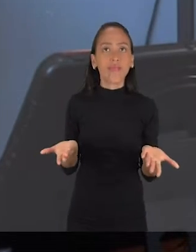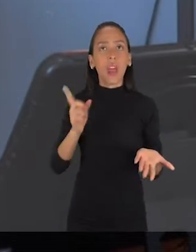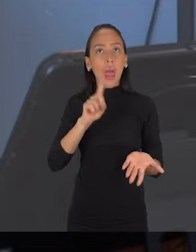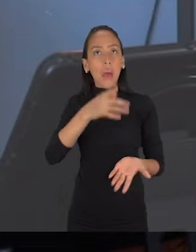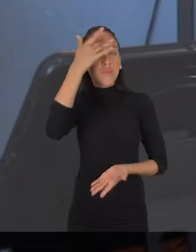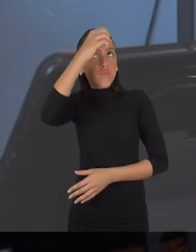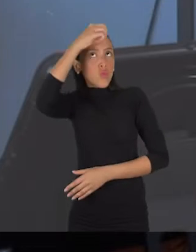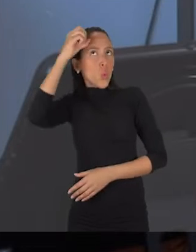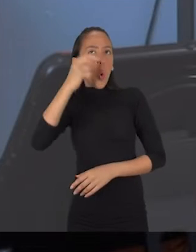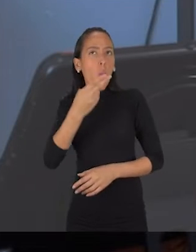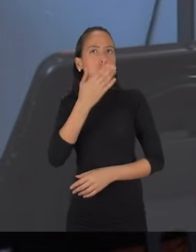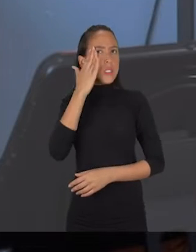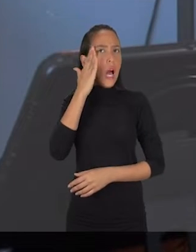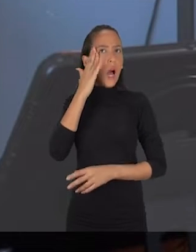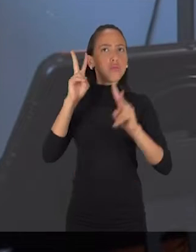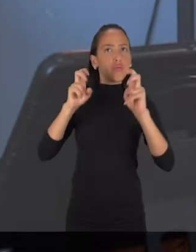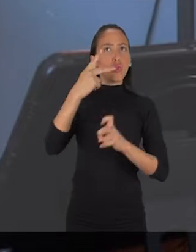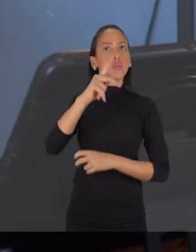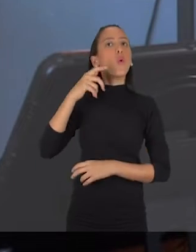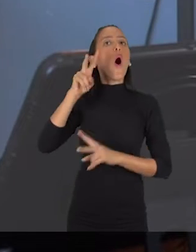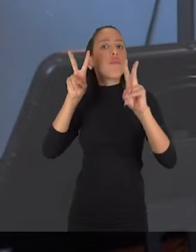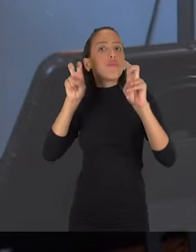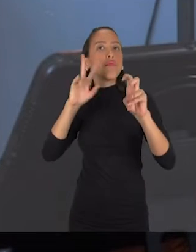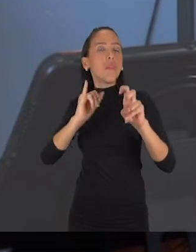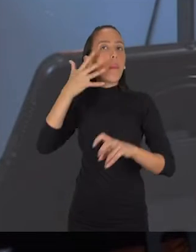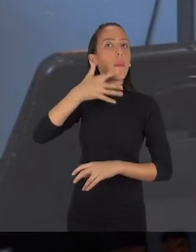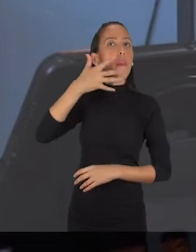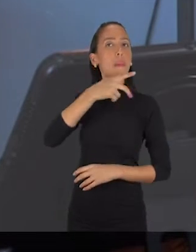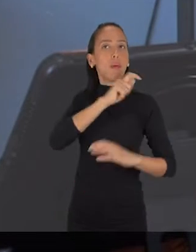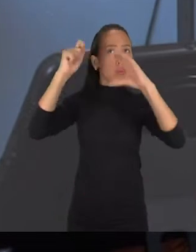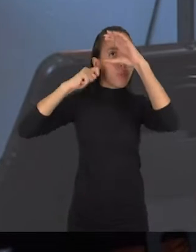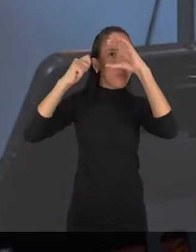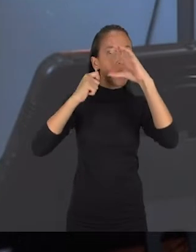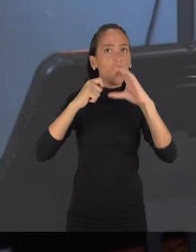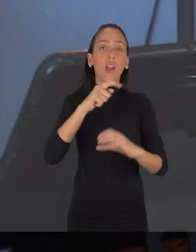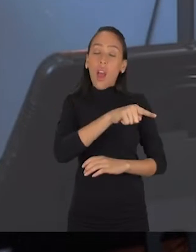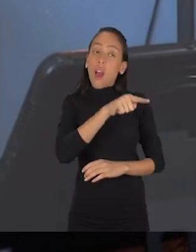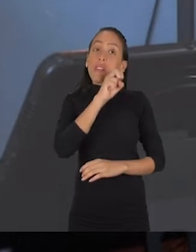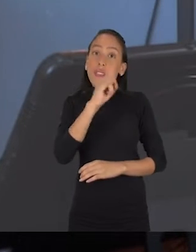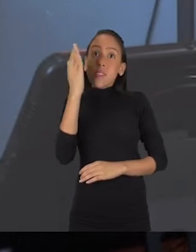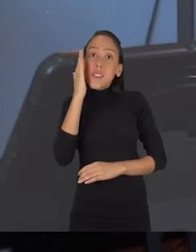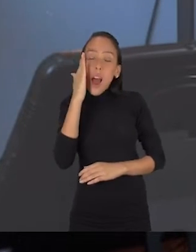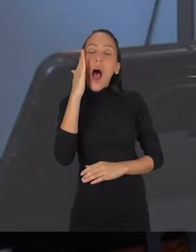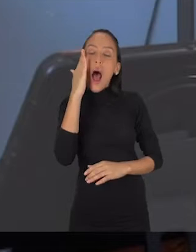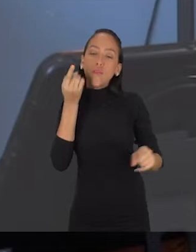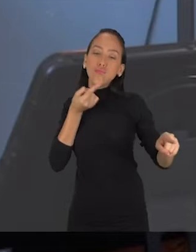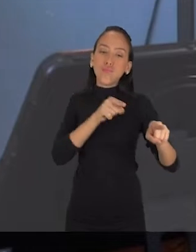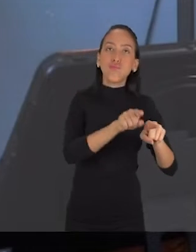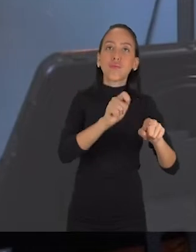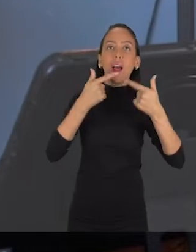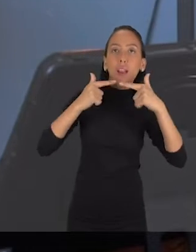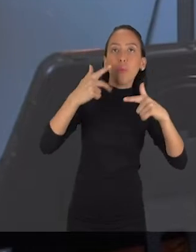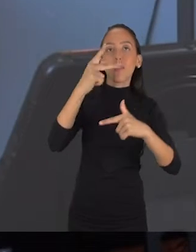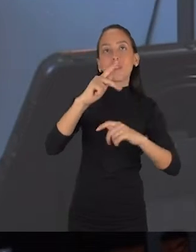São leigos? São especialistas no assunto que você vai falar? Isso define muito a linguagem do seu roteiro e do seu vídeo.